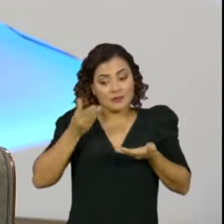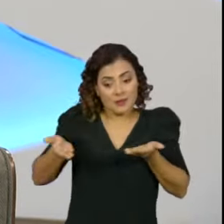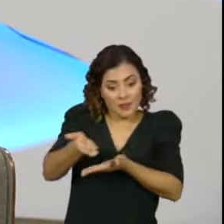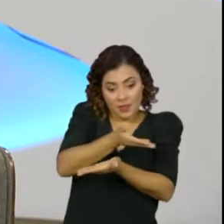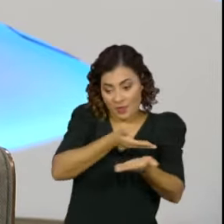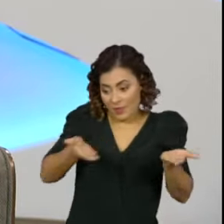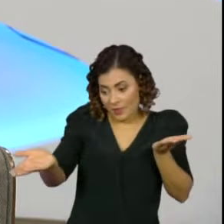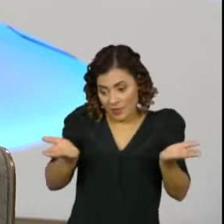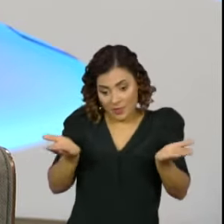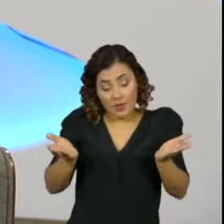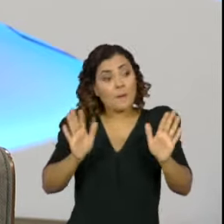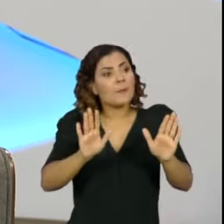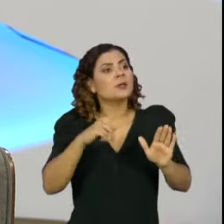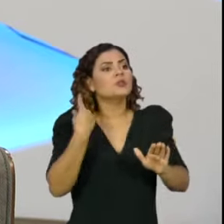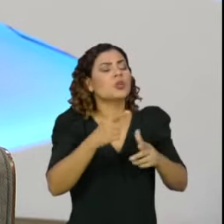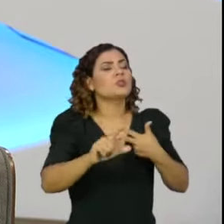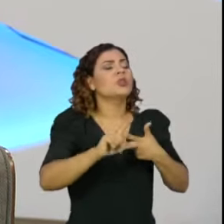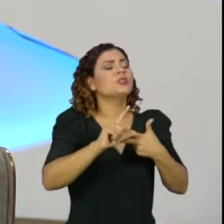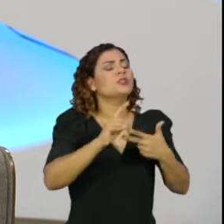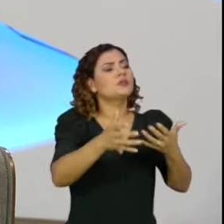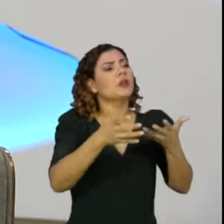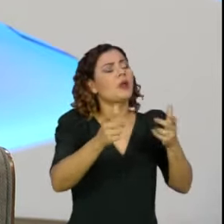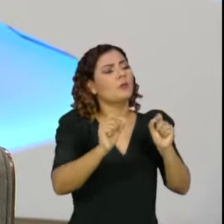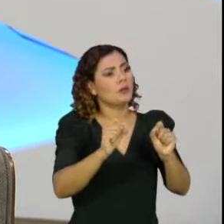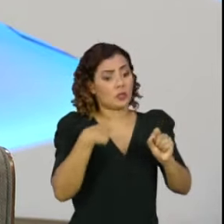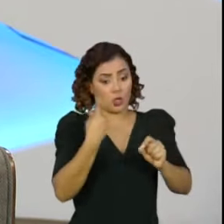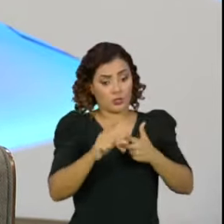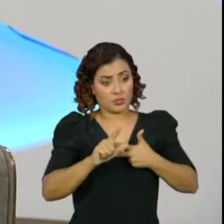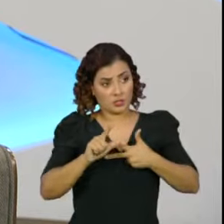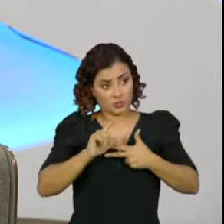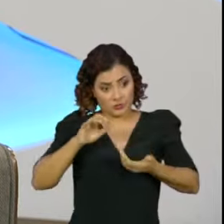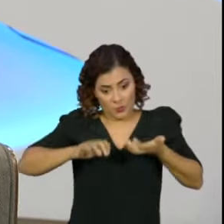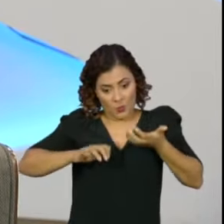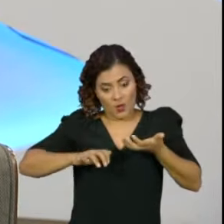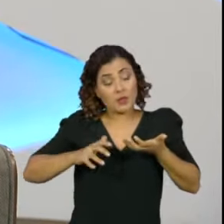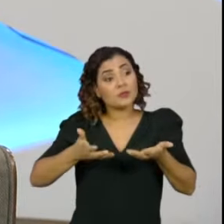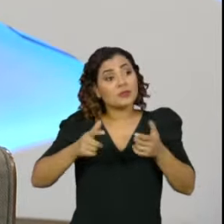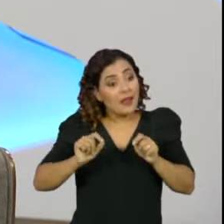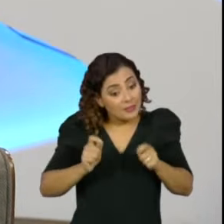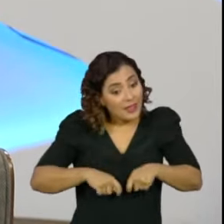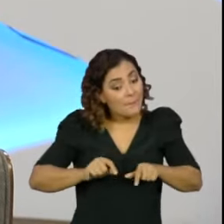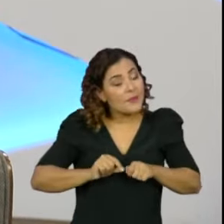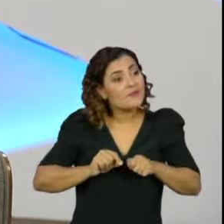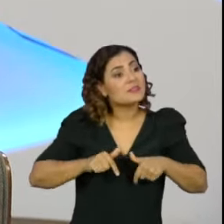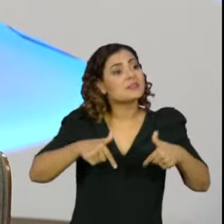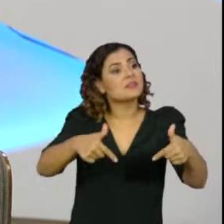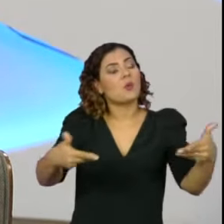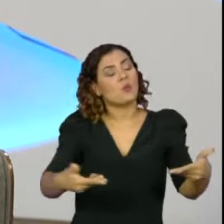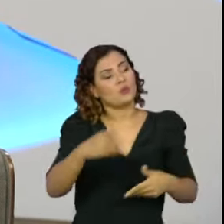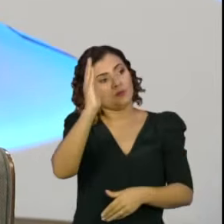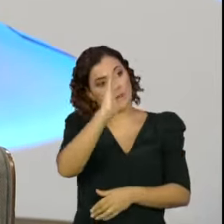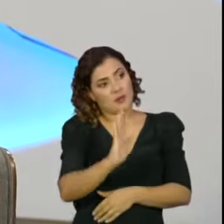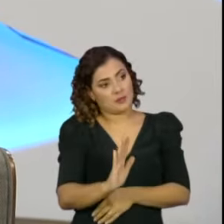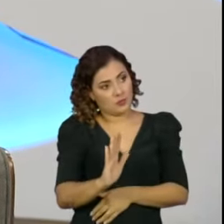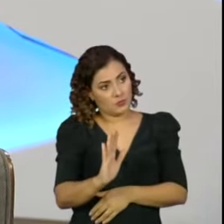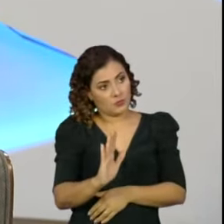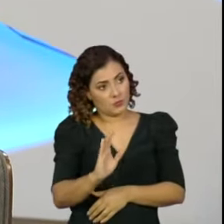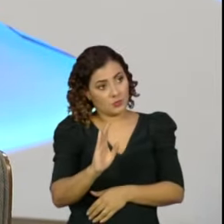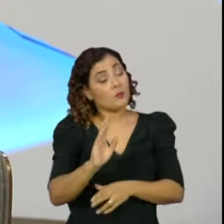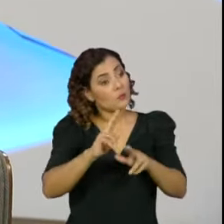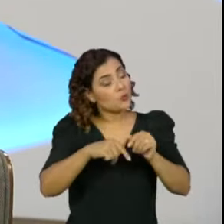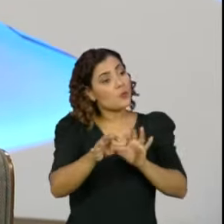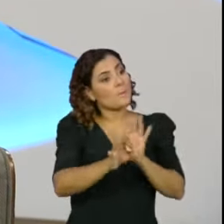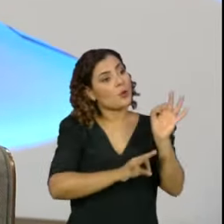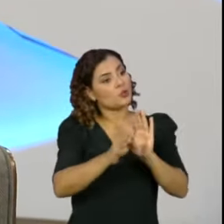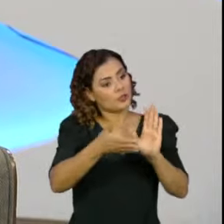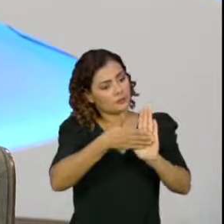que nós estamos buscando no Legislativo é identificar o que nós, no Legislativo, podemos fazer nesse momento de crise no Brasil. É a apresentação de um